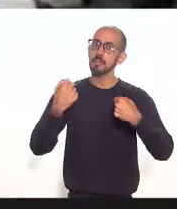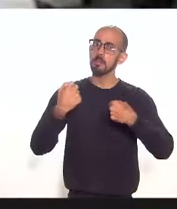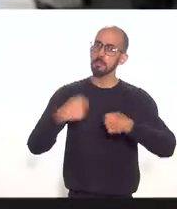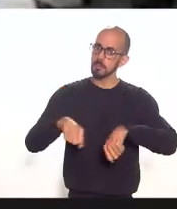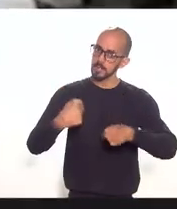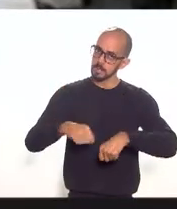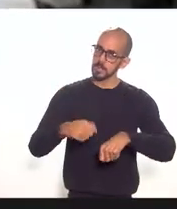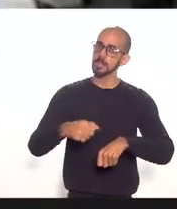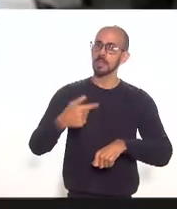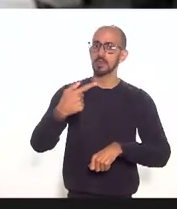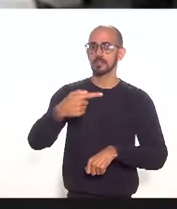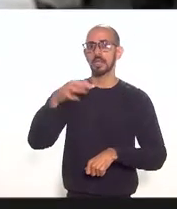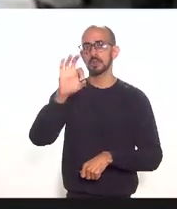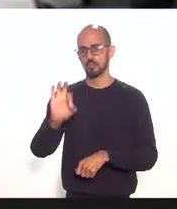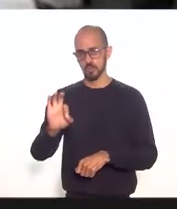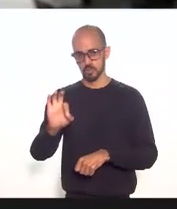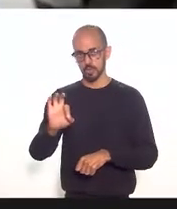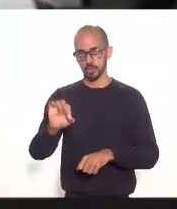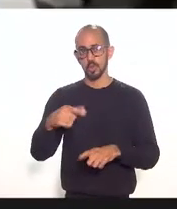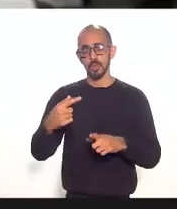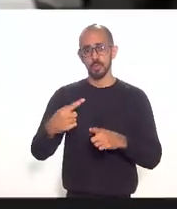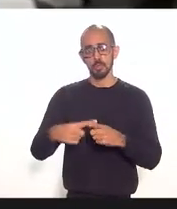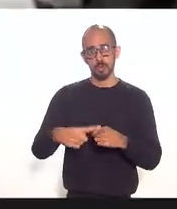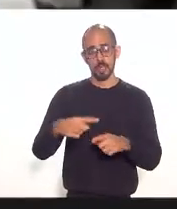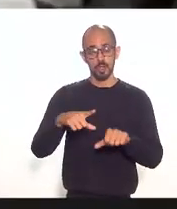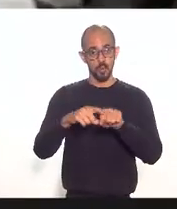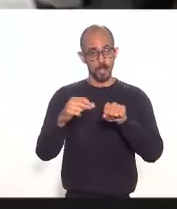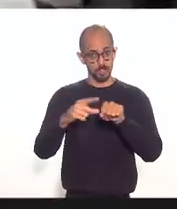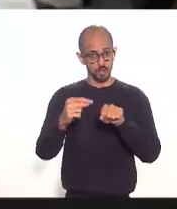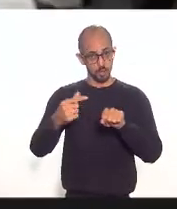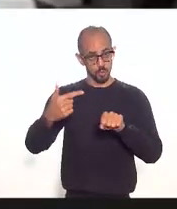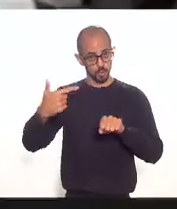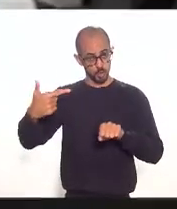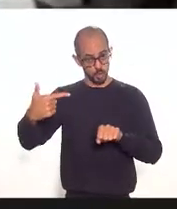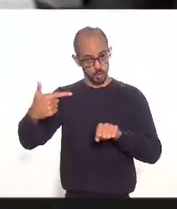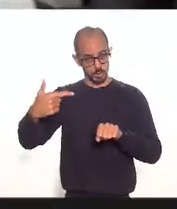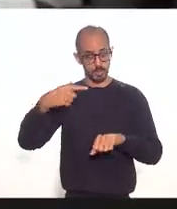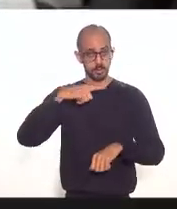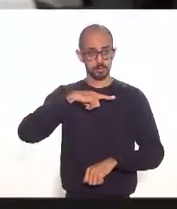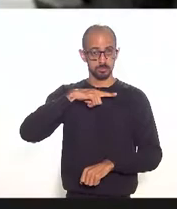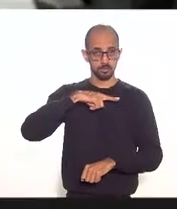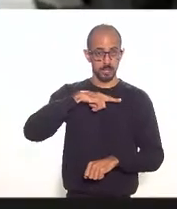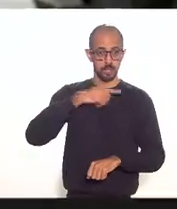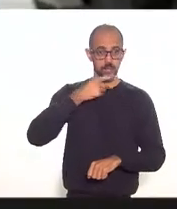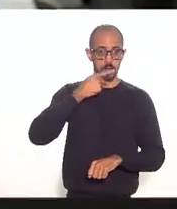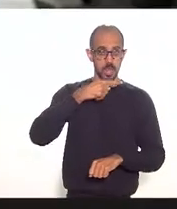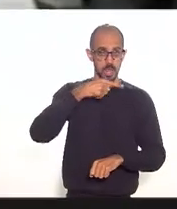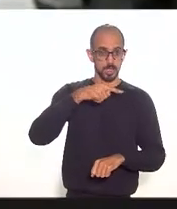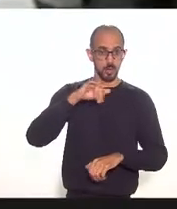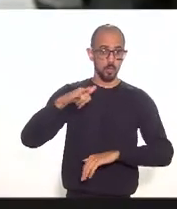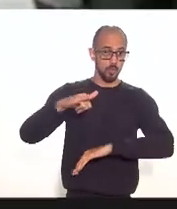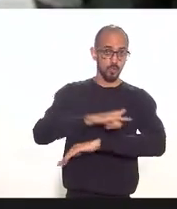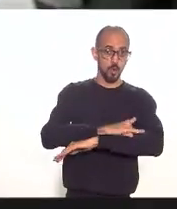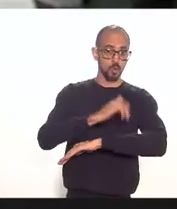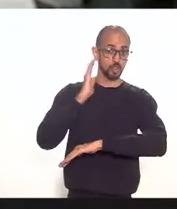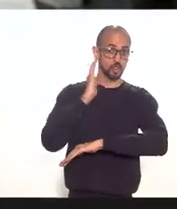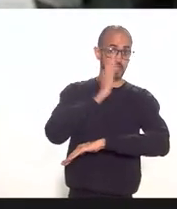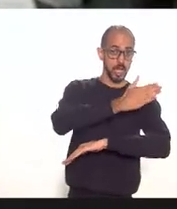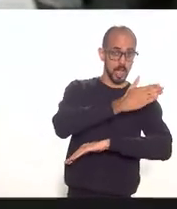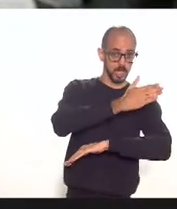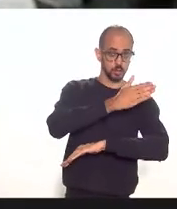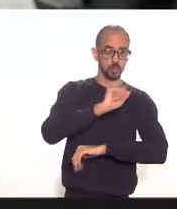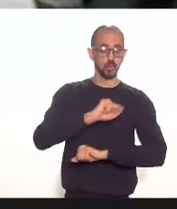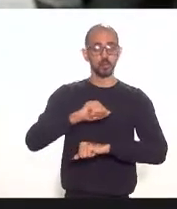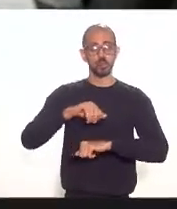7% eu entendo que no artigo 2 ele diz que vale tanto o voo direto da operação da